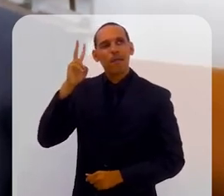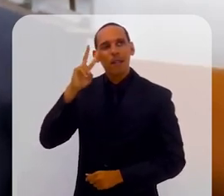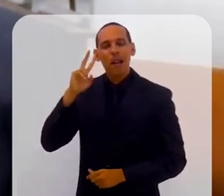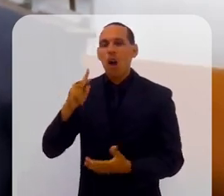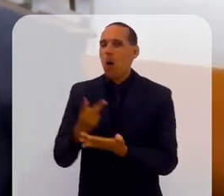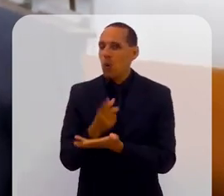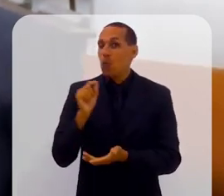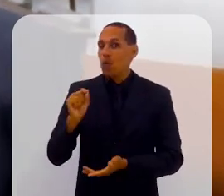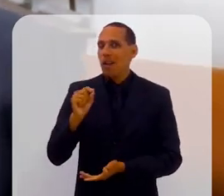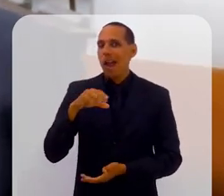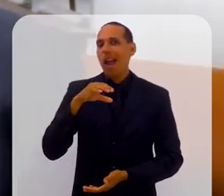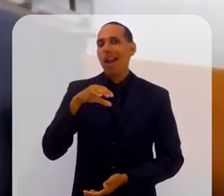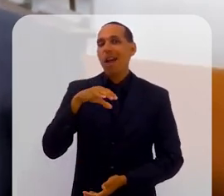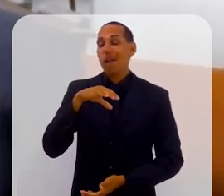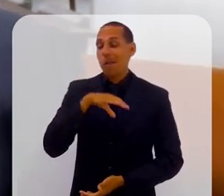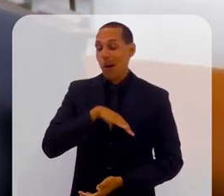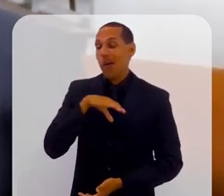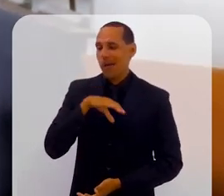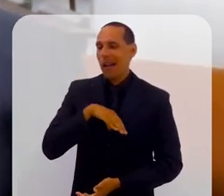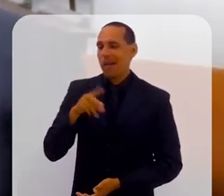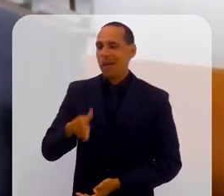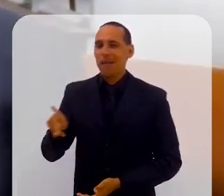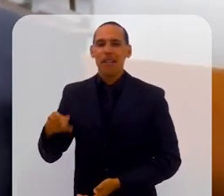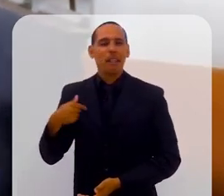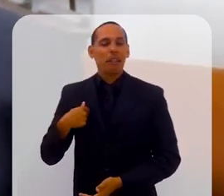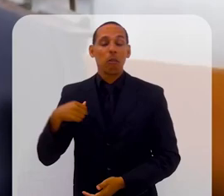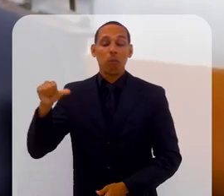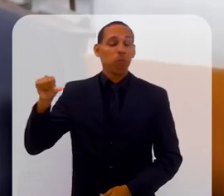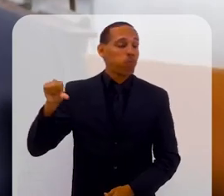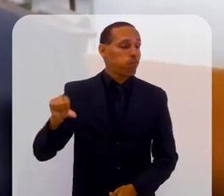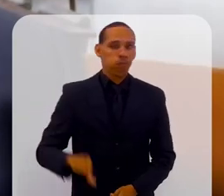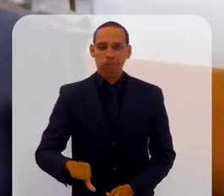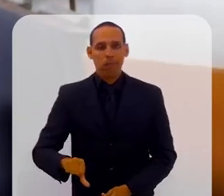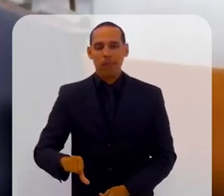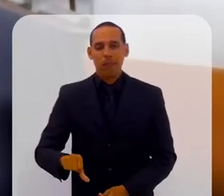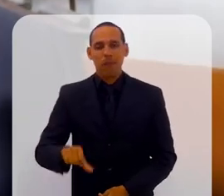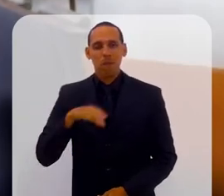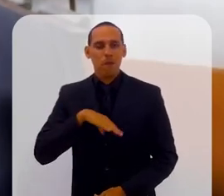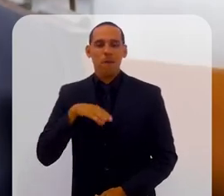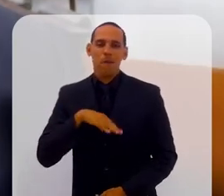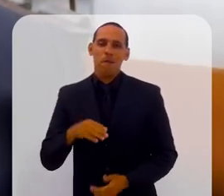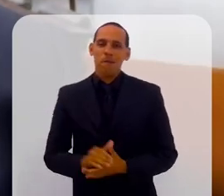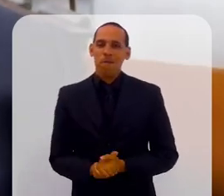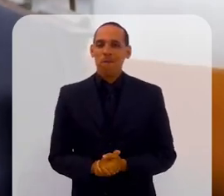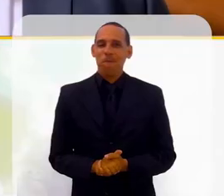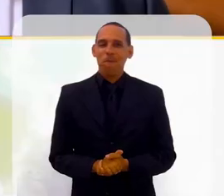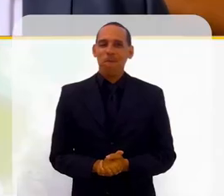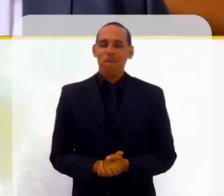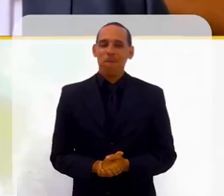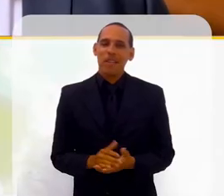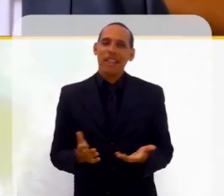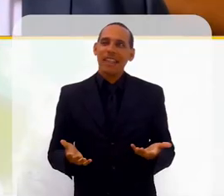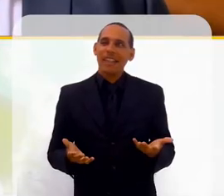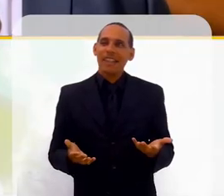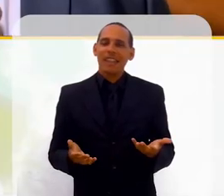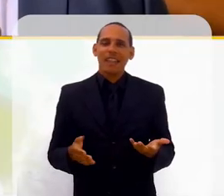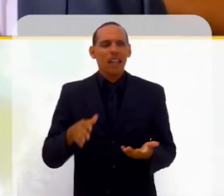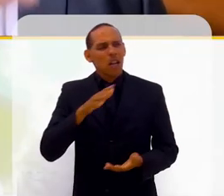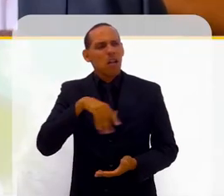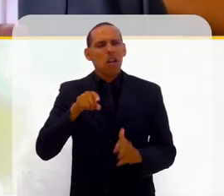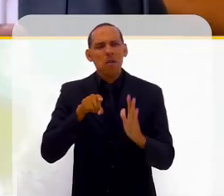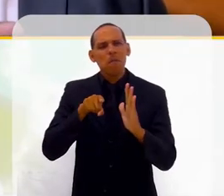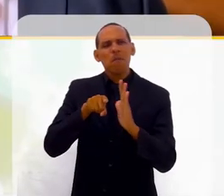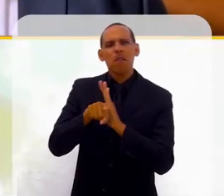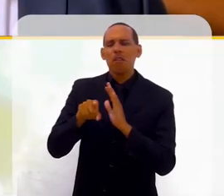que a professora de português, português era a minha pior disciplina, eu era muito bom e exato na época. E a professora de português perguntou algo e ninguém